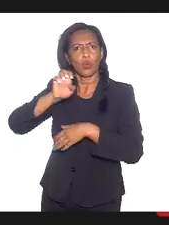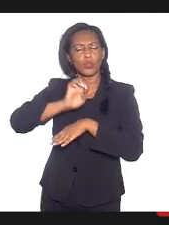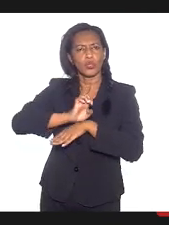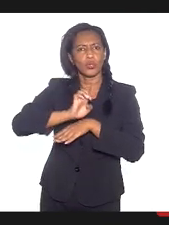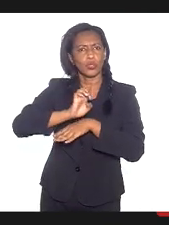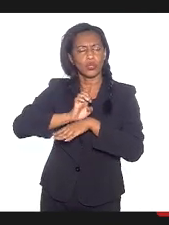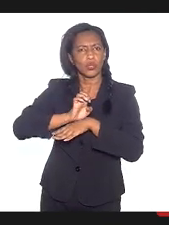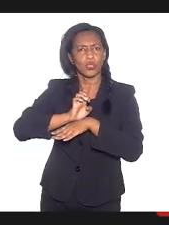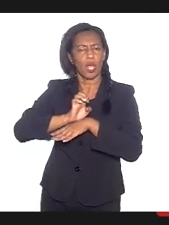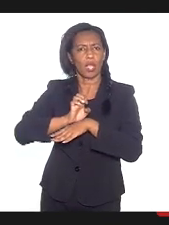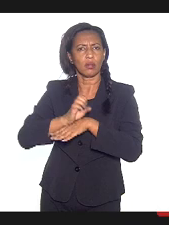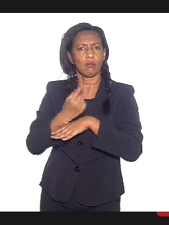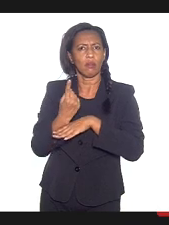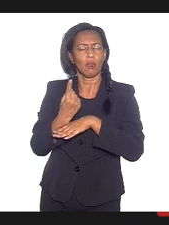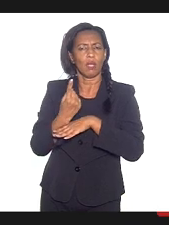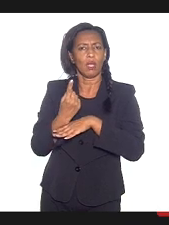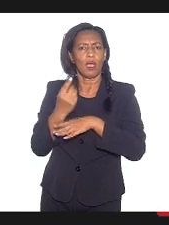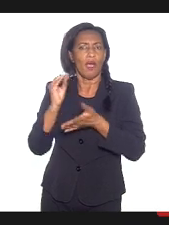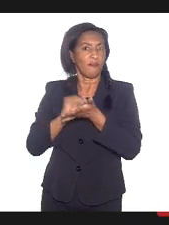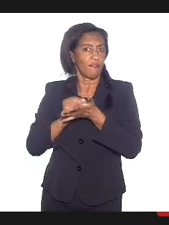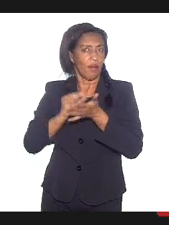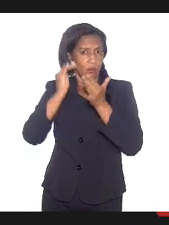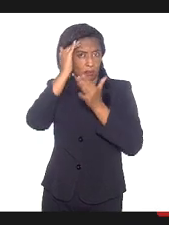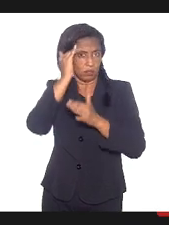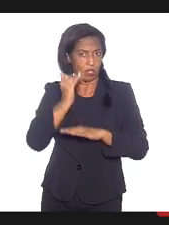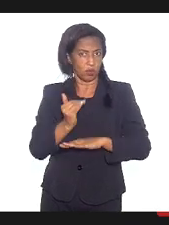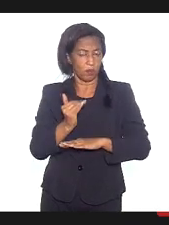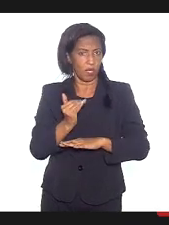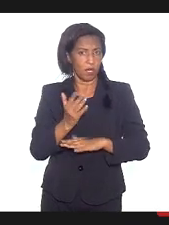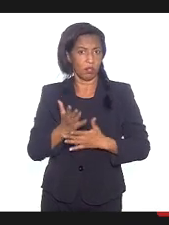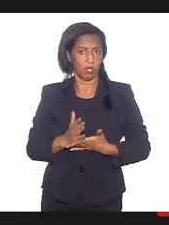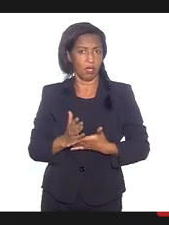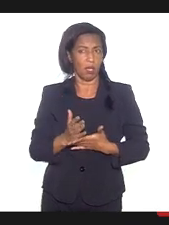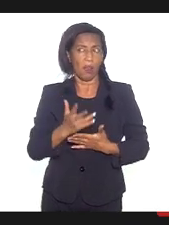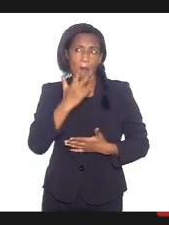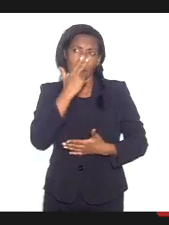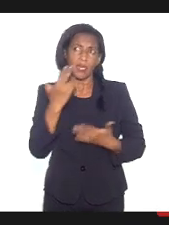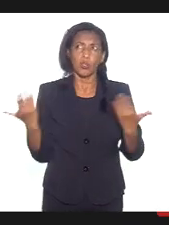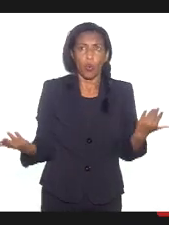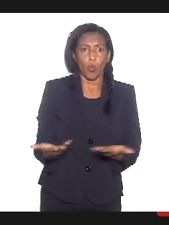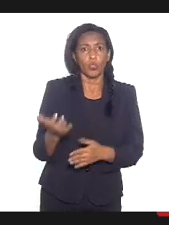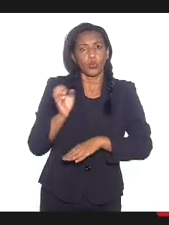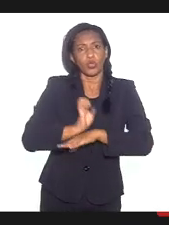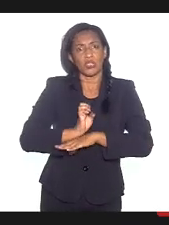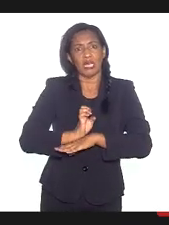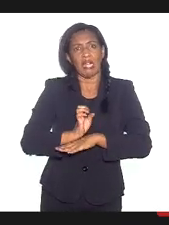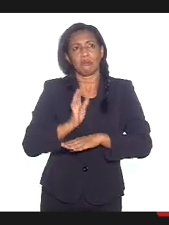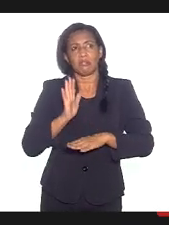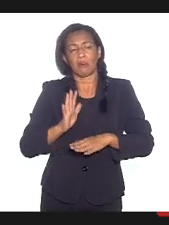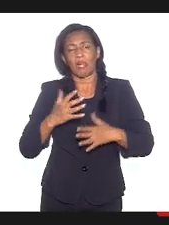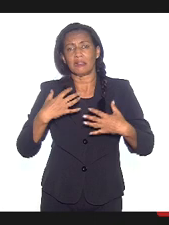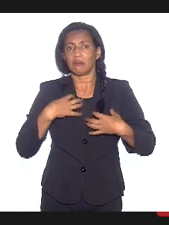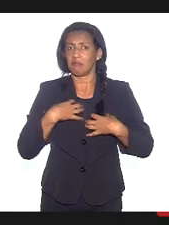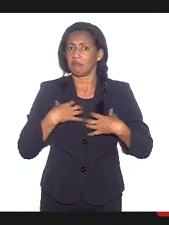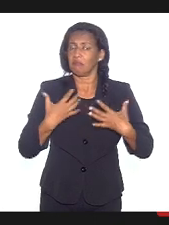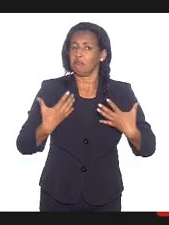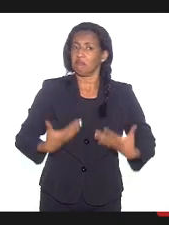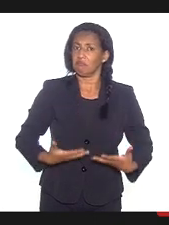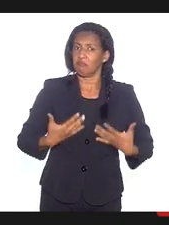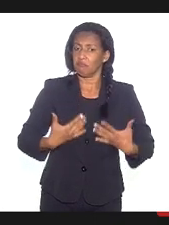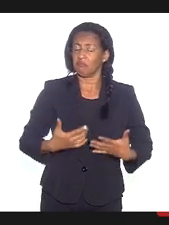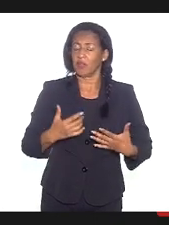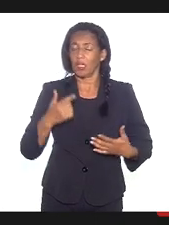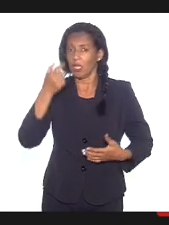vezes, promovendo a intolerância, pelo contrário, Estado tem ficado mais sensível a essa questão, monta a delegacia especializada,